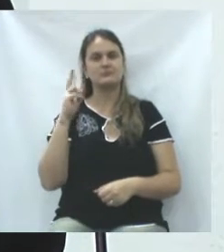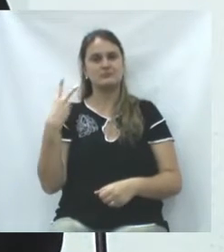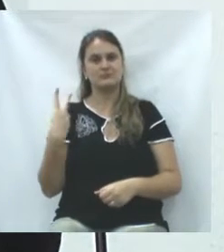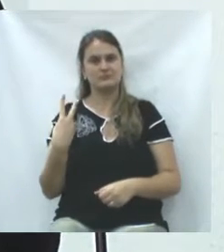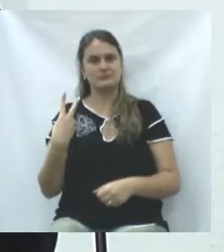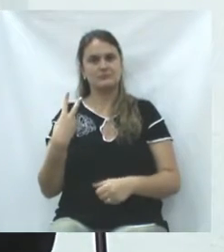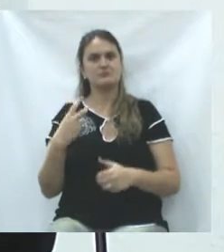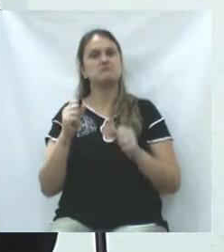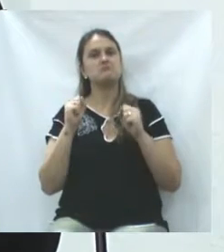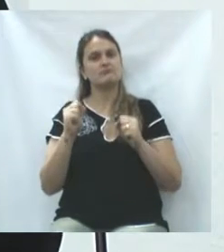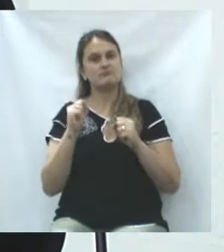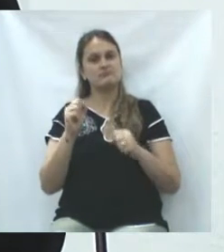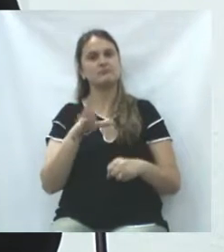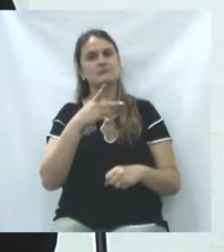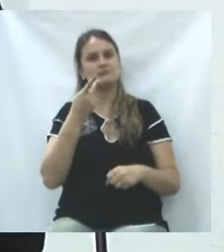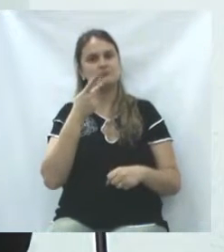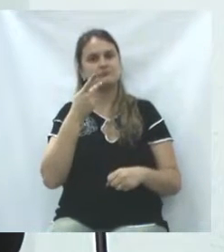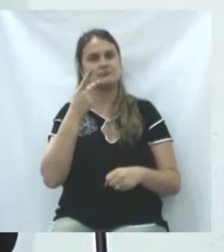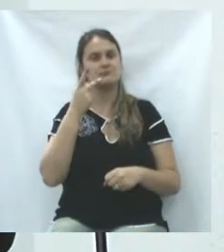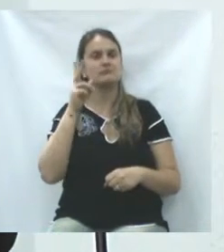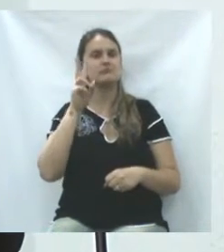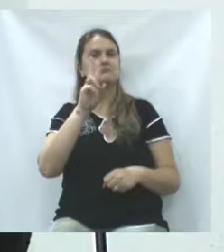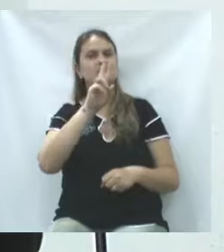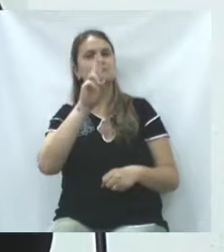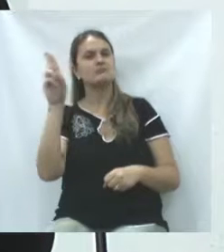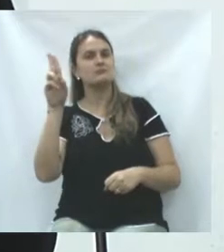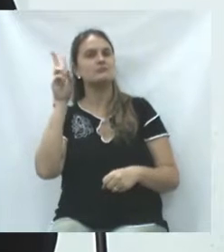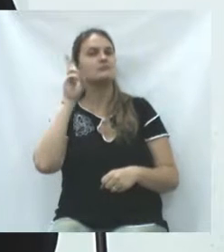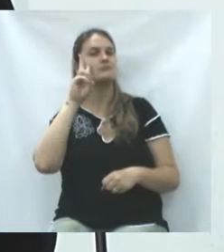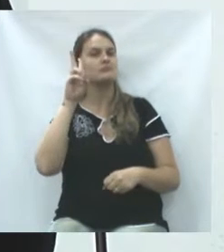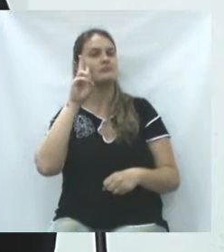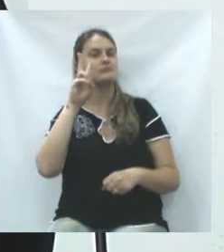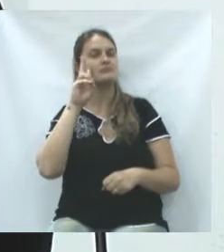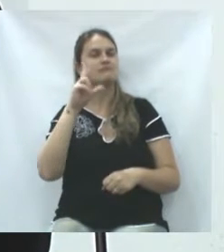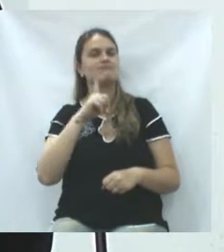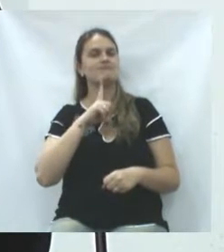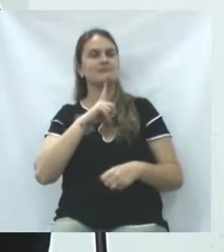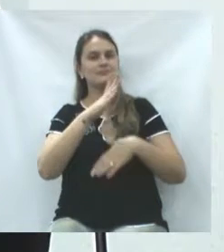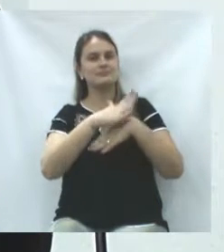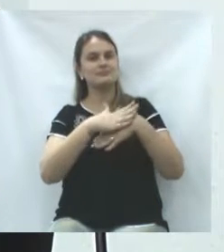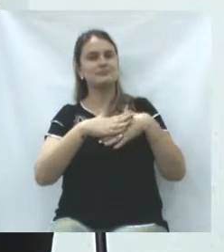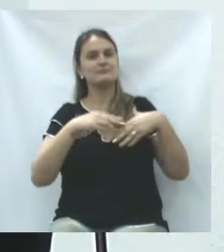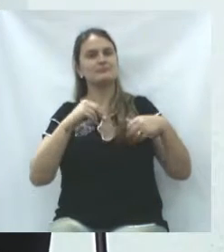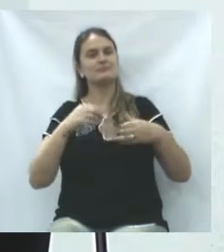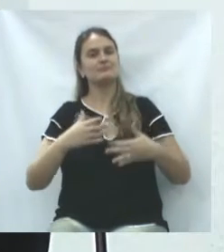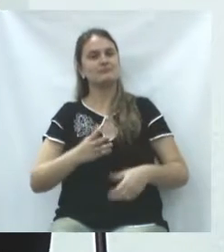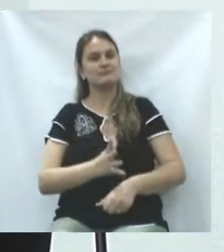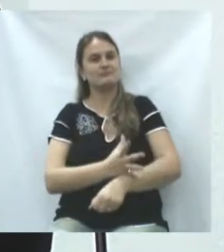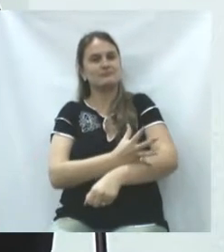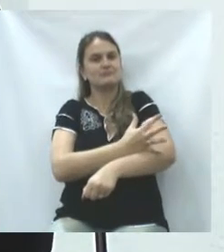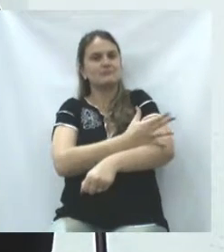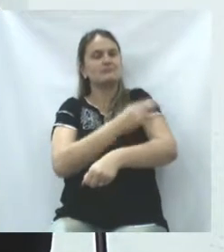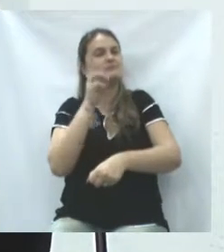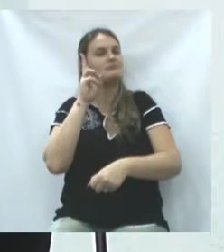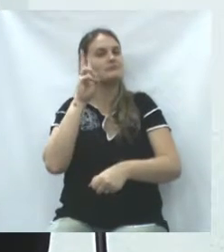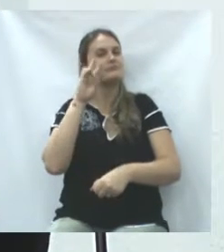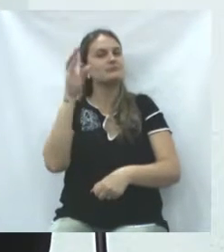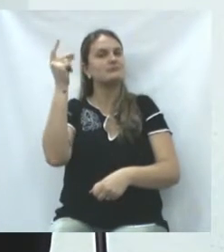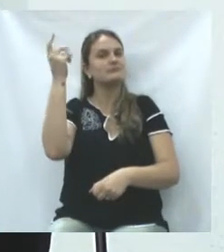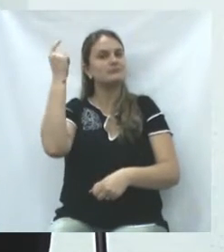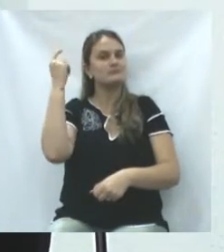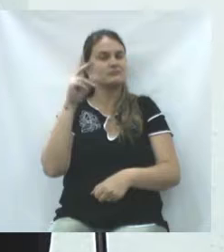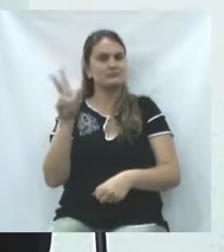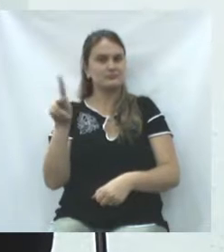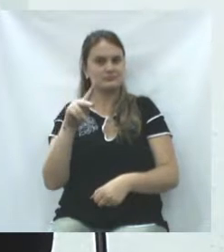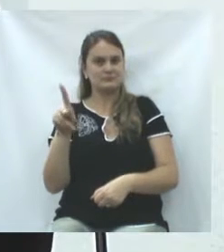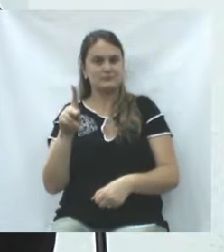que está aqui na noite de hoje ou possa estar nos assistindo ou nos ouvindo lembra com muito carinho de seus mestres, dos